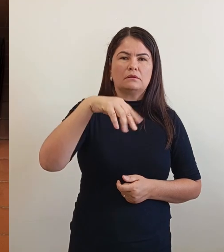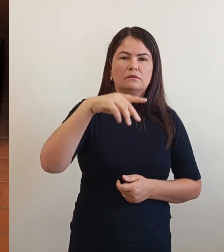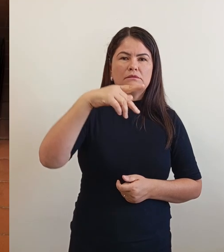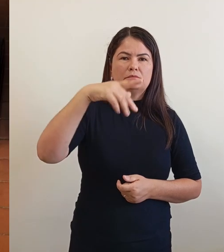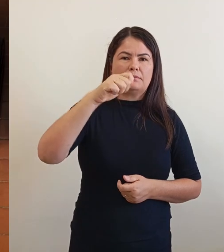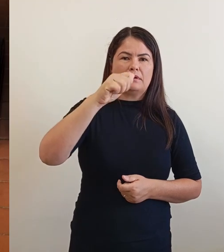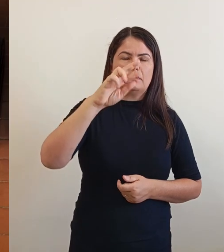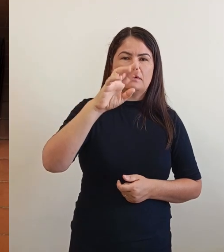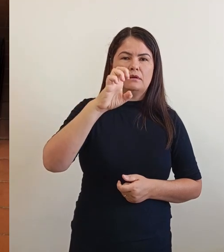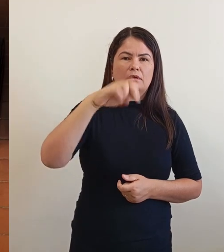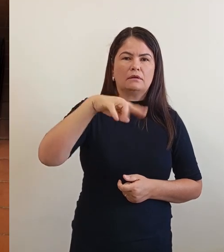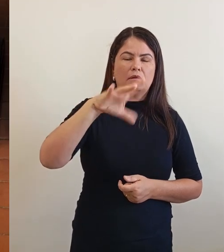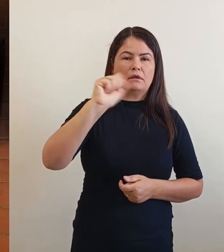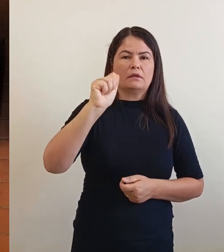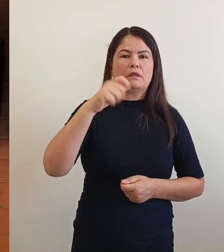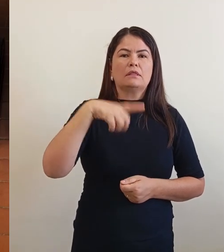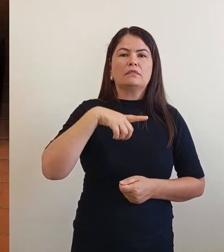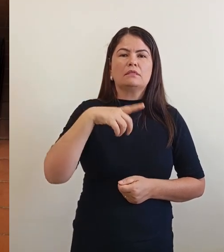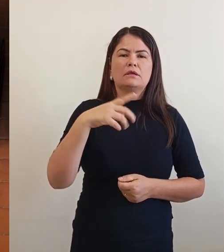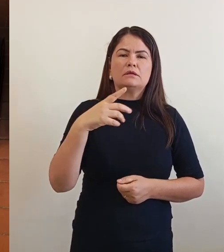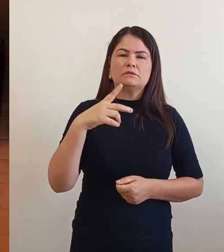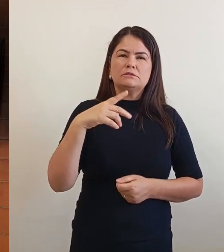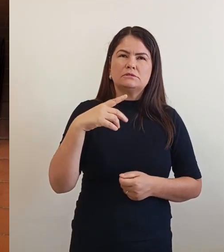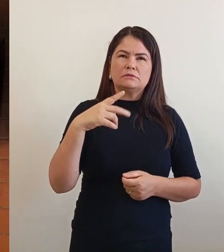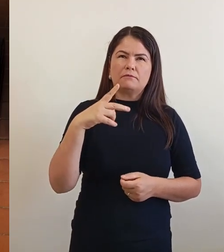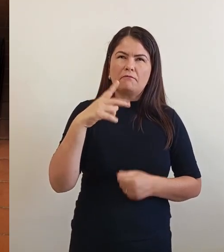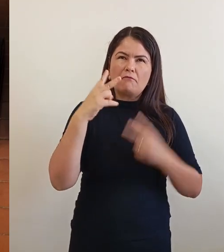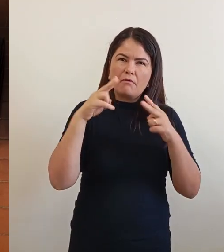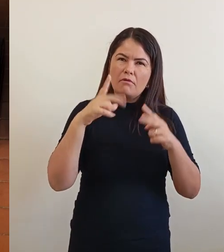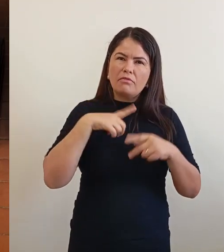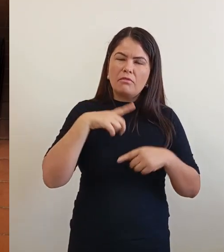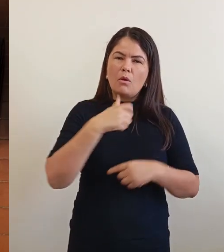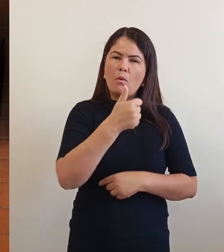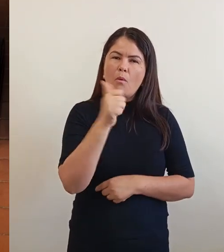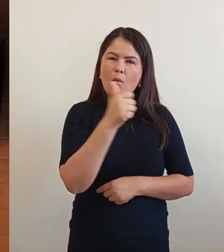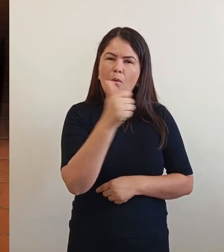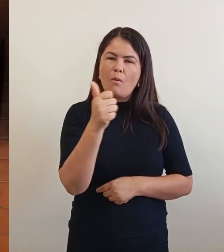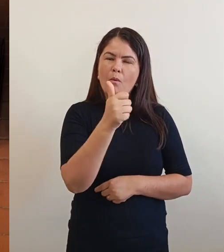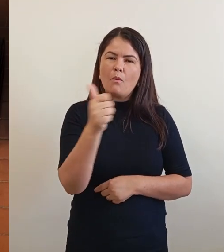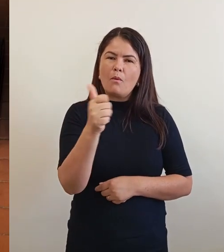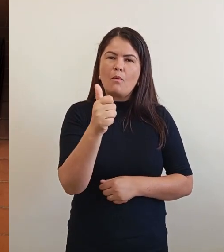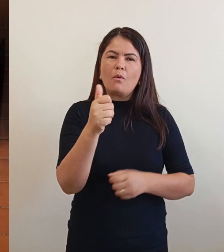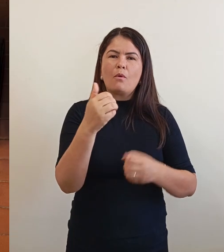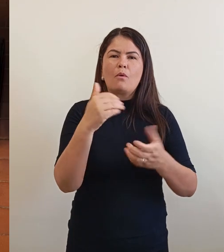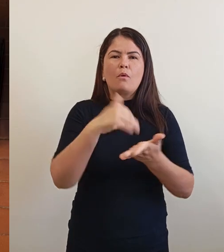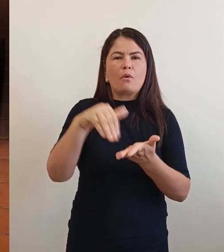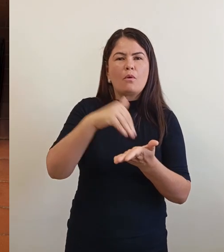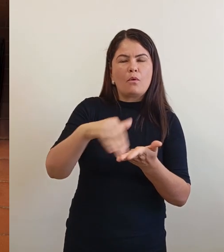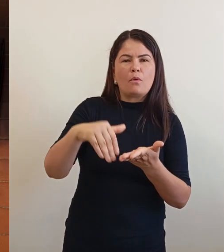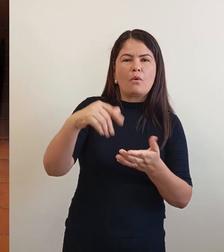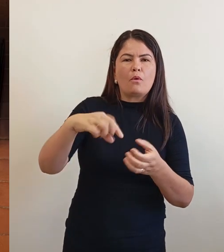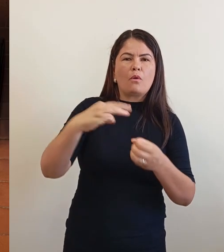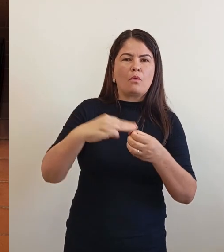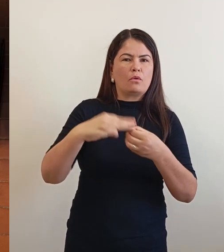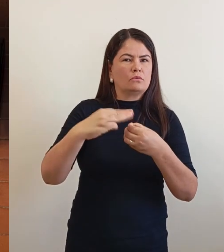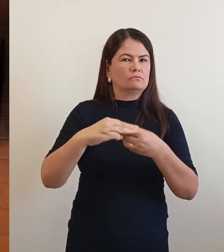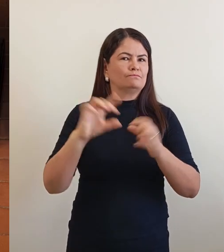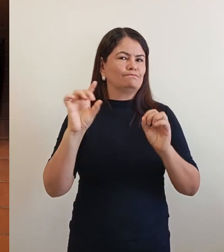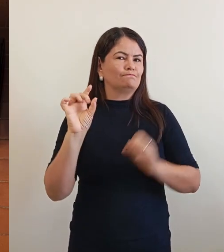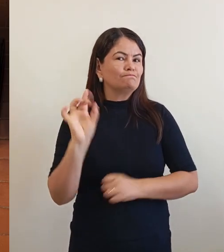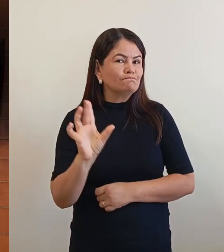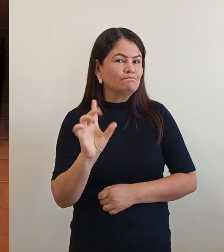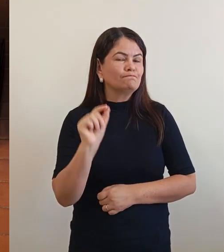Só que, na realidade, o candidato eleito, que é o prefeito, falou que são